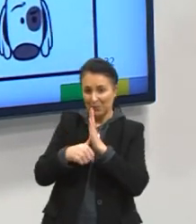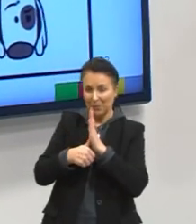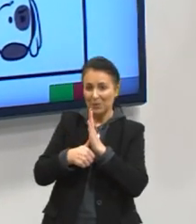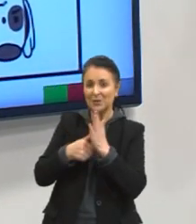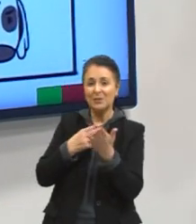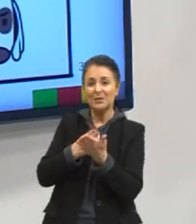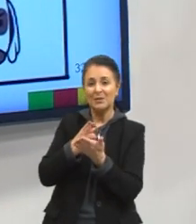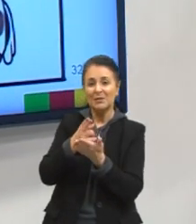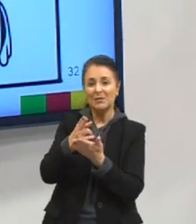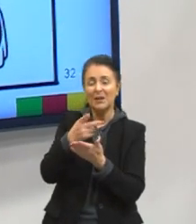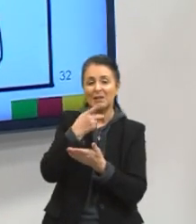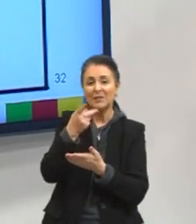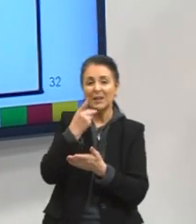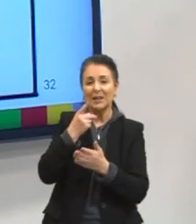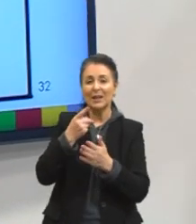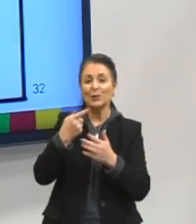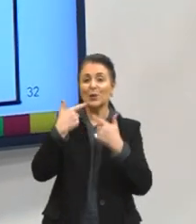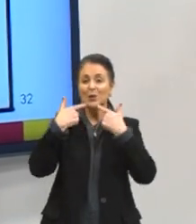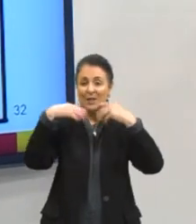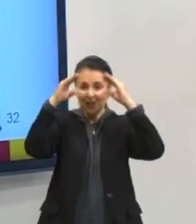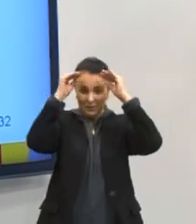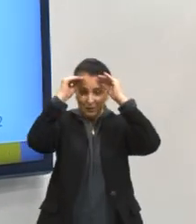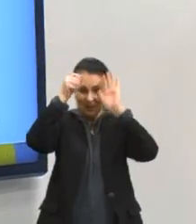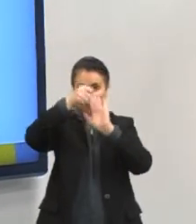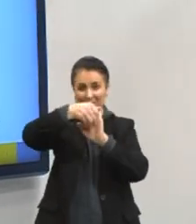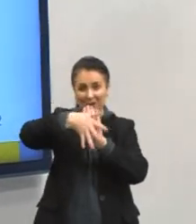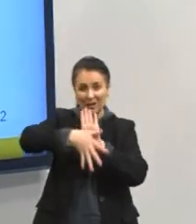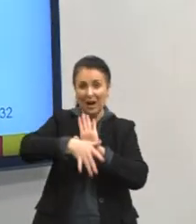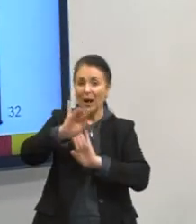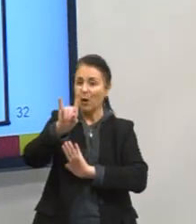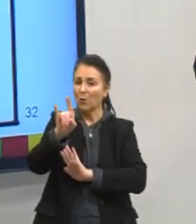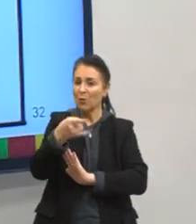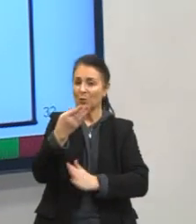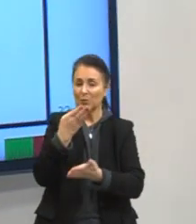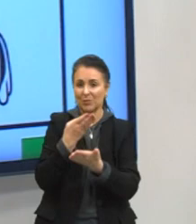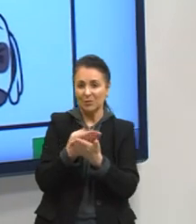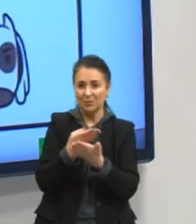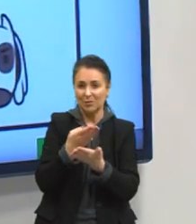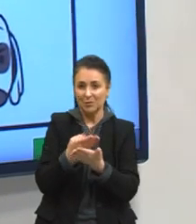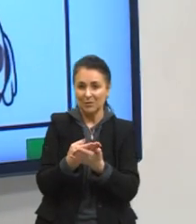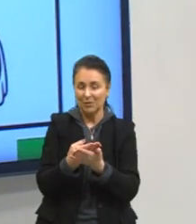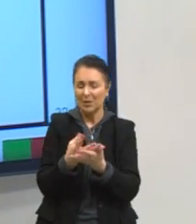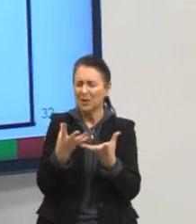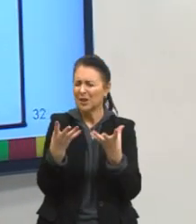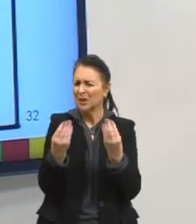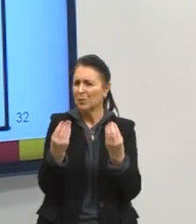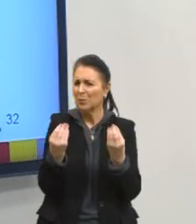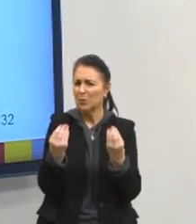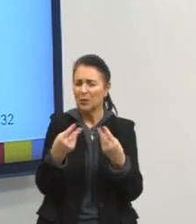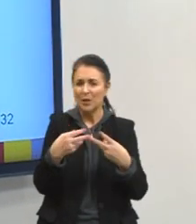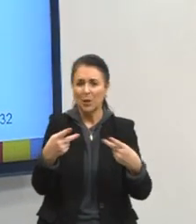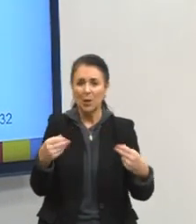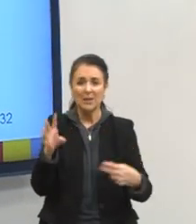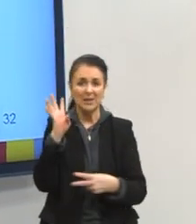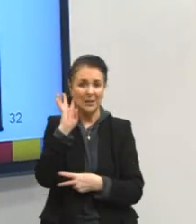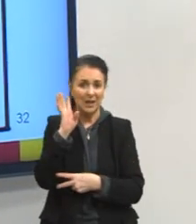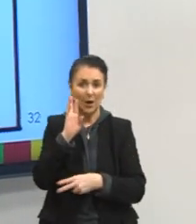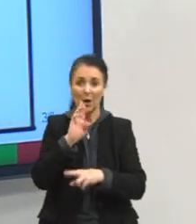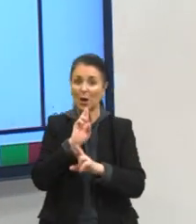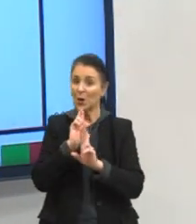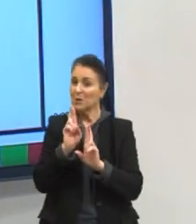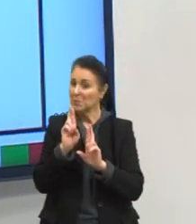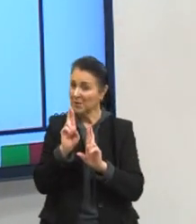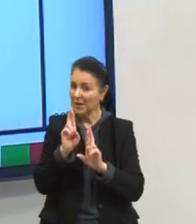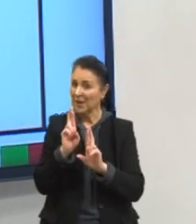segue falando de figuras de linguagem. A nossa última aula de figuras de linguagem, ela está cheia de coisa bacana. Eu espero